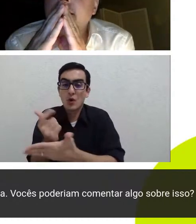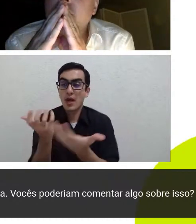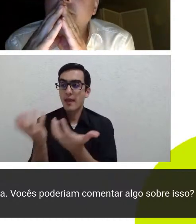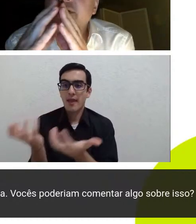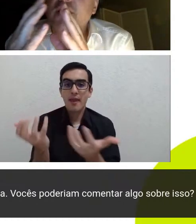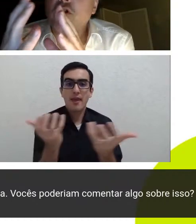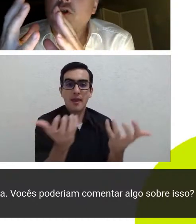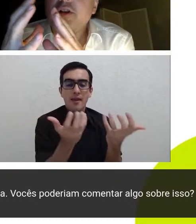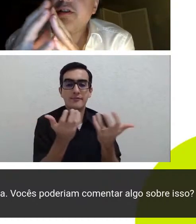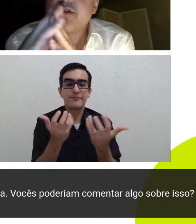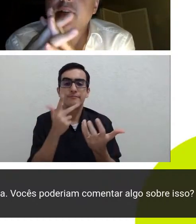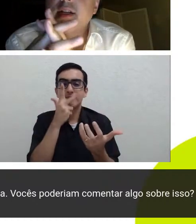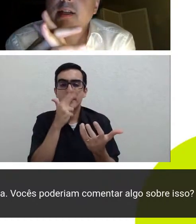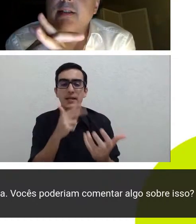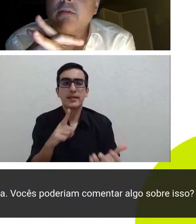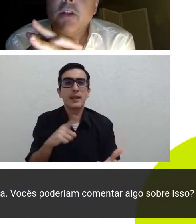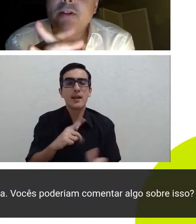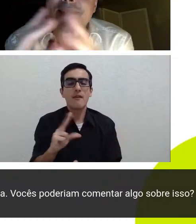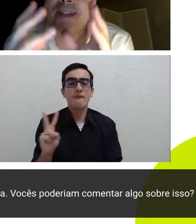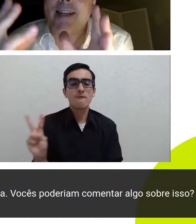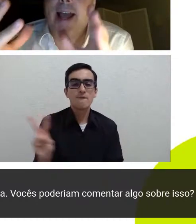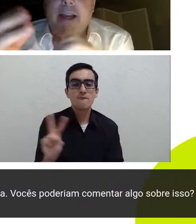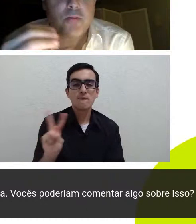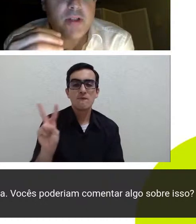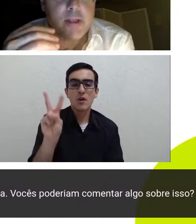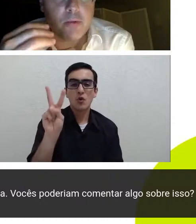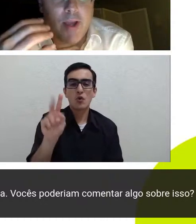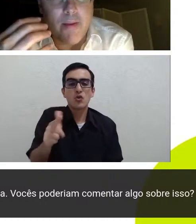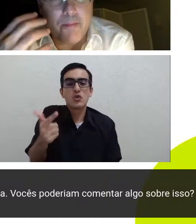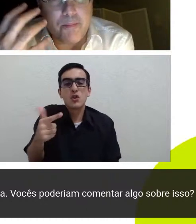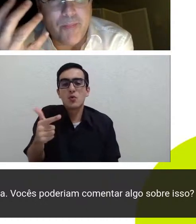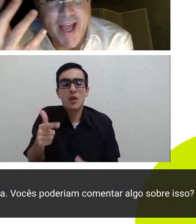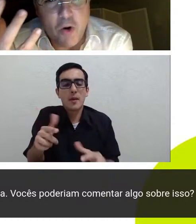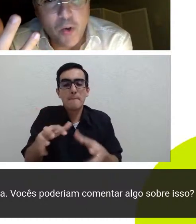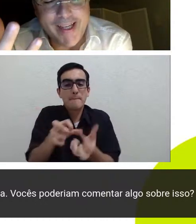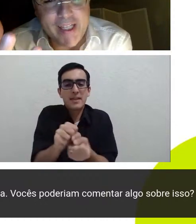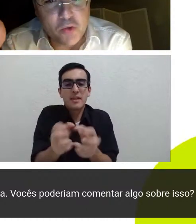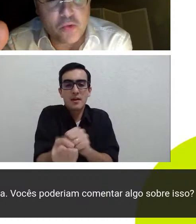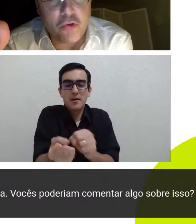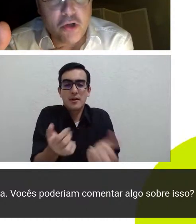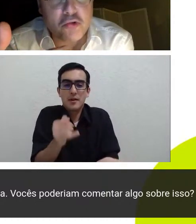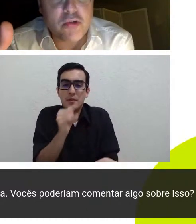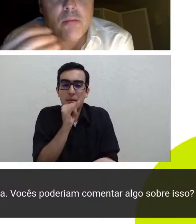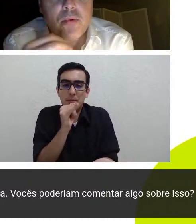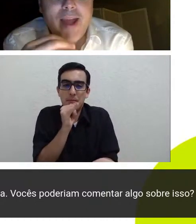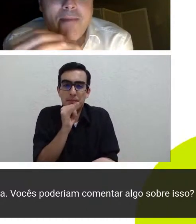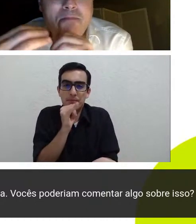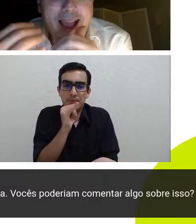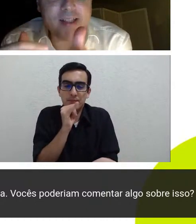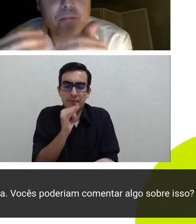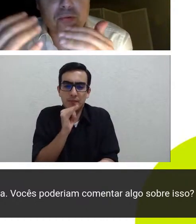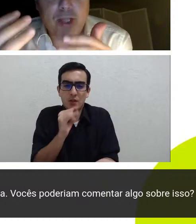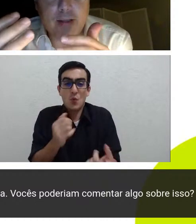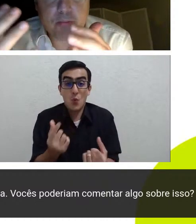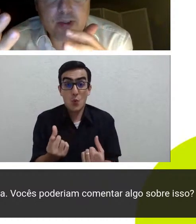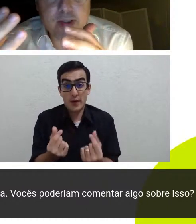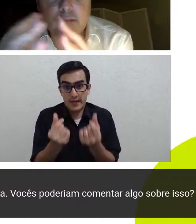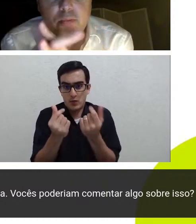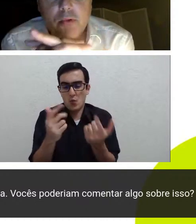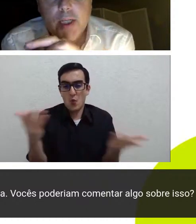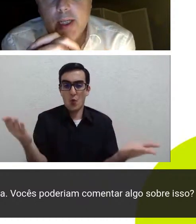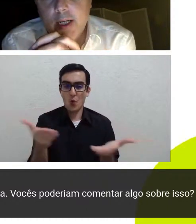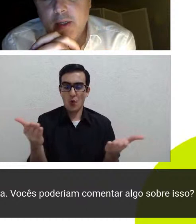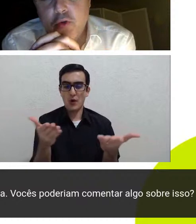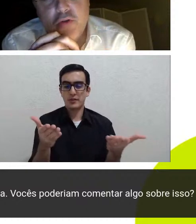tendo em conta valores que são valores imateriais por exemplo para um rico no nosso tempo é mais importante por